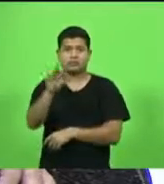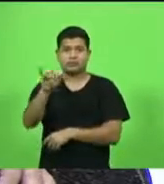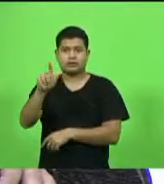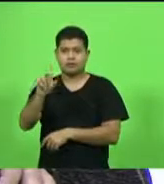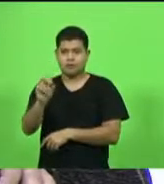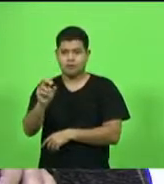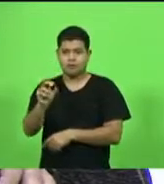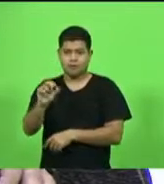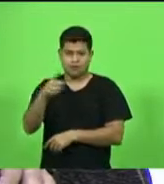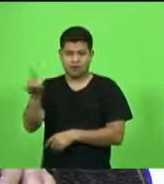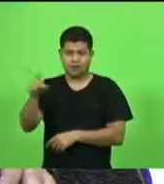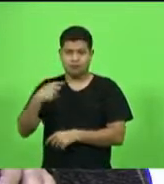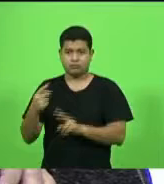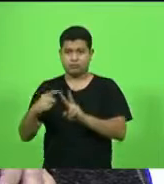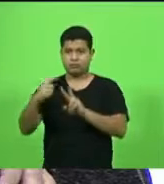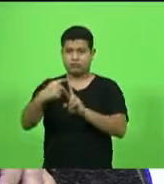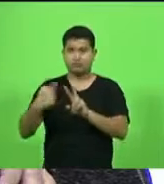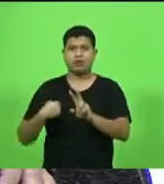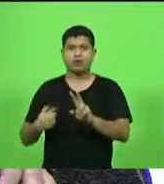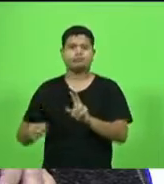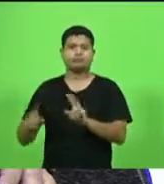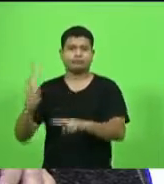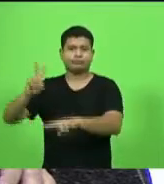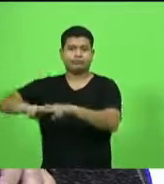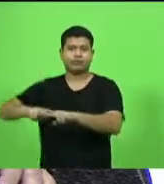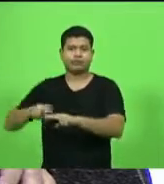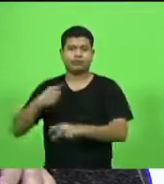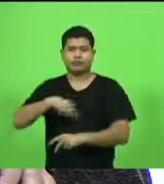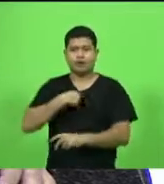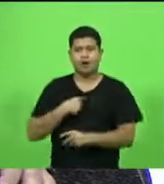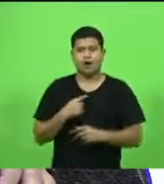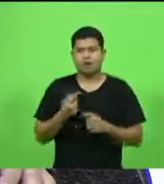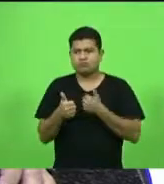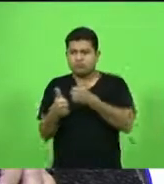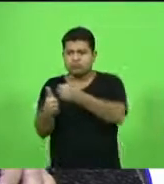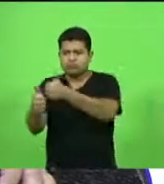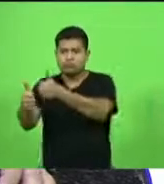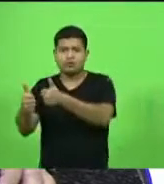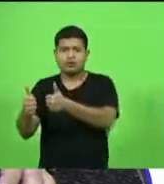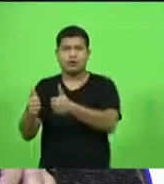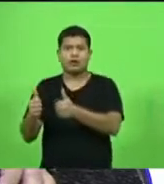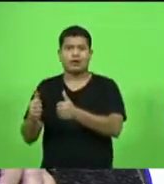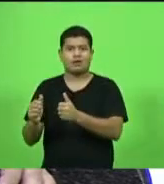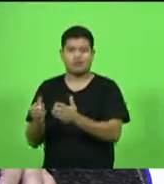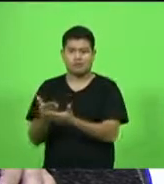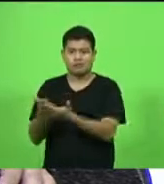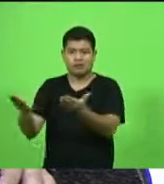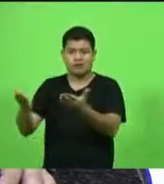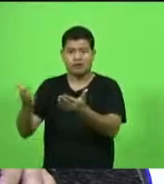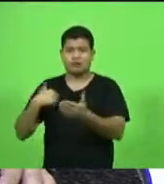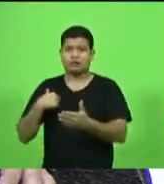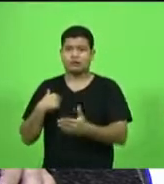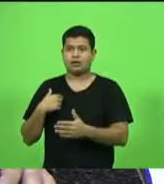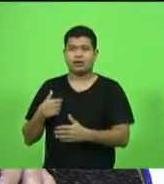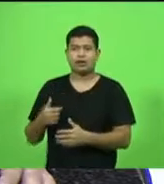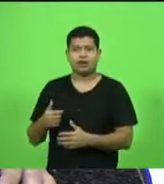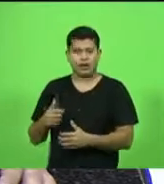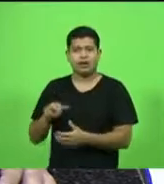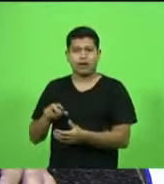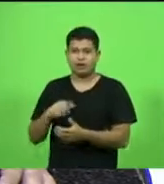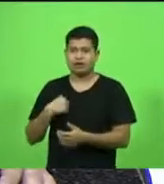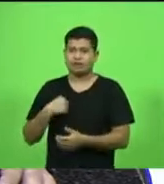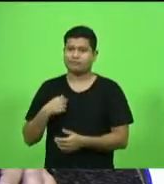durante dois dias num mato atrás desse sujeito. Eles executaram mesmo, colocaram de joelho os dois policiais,